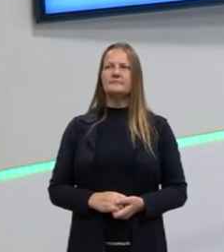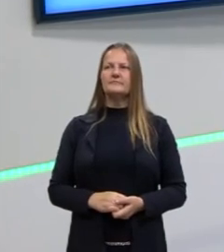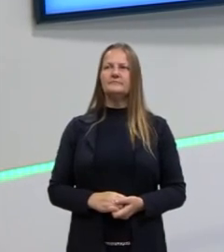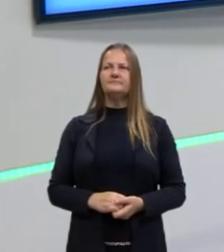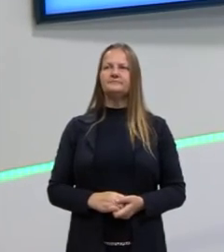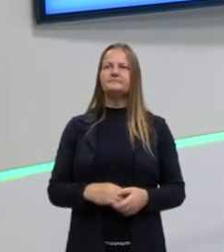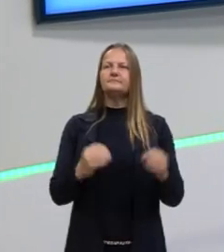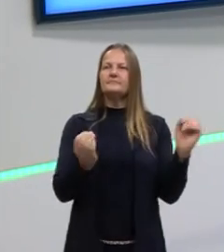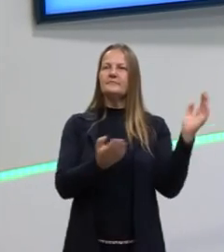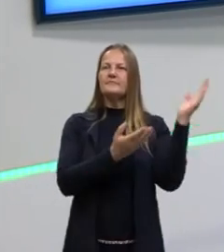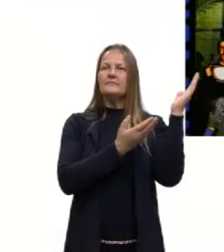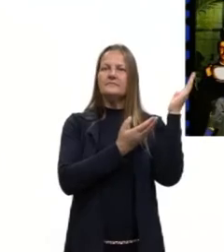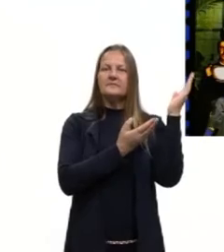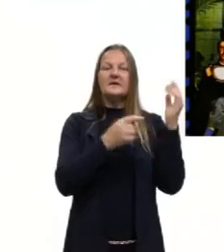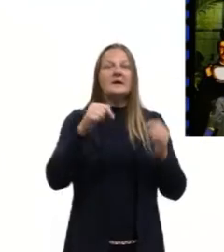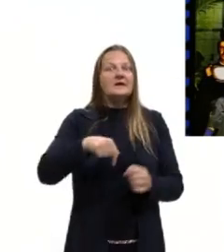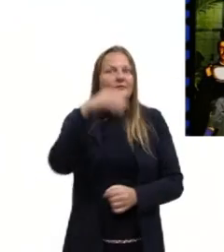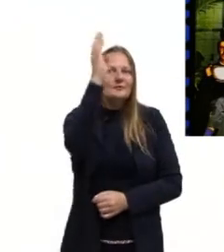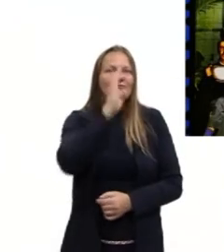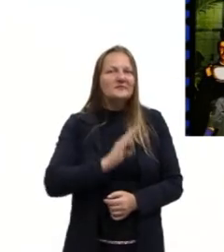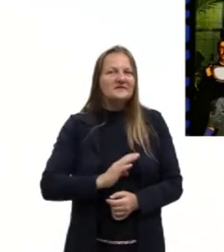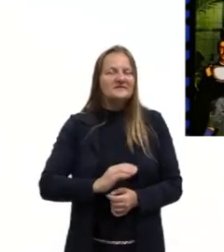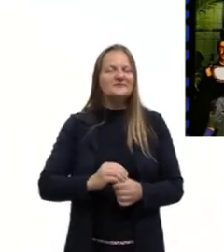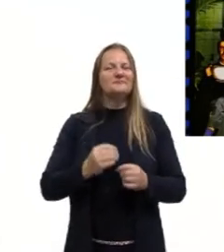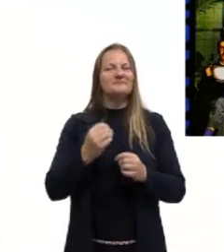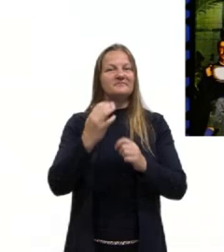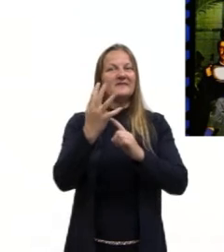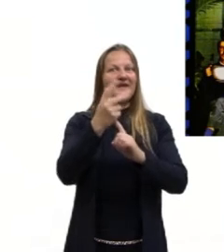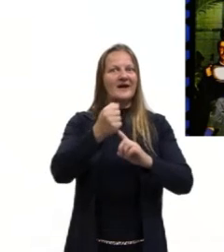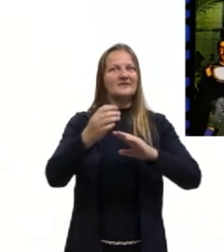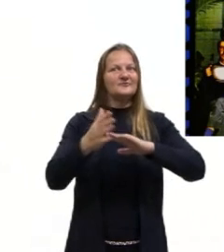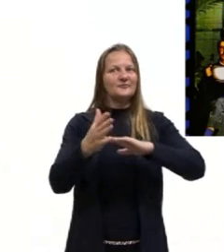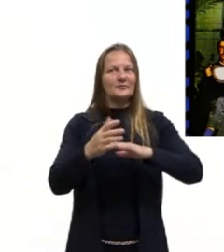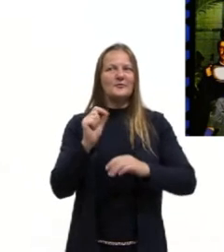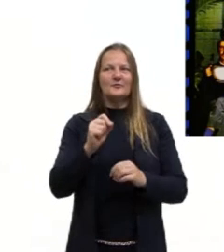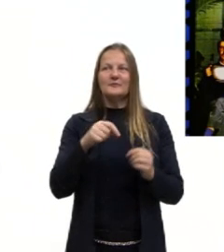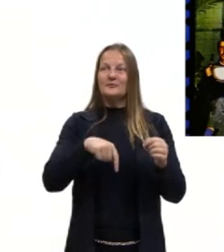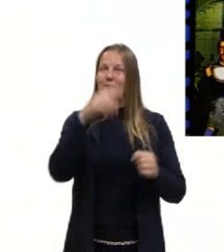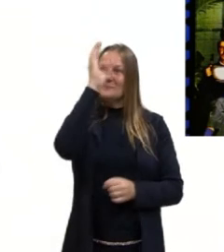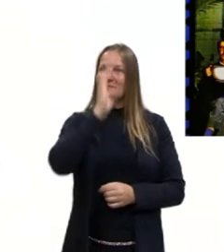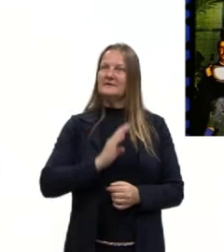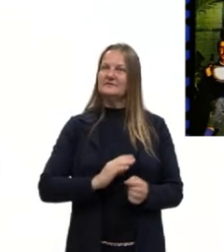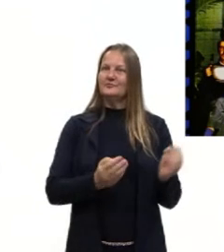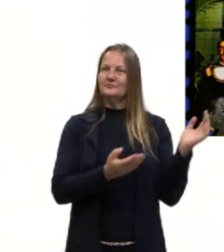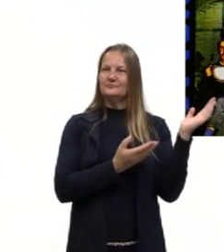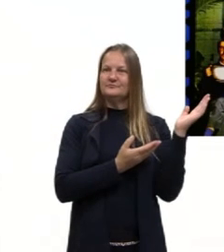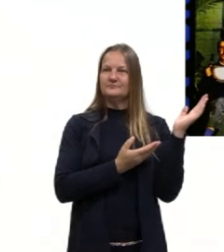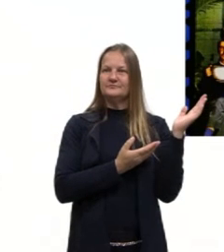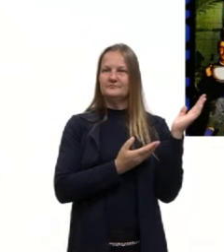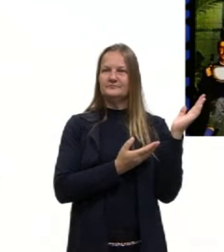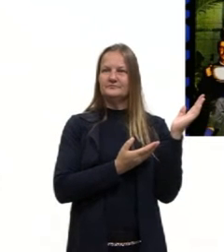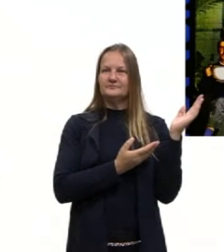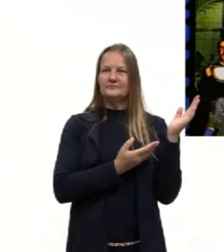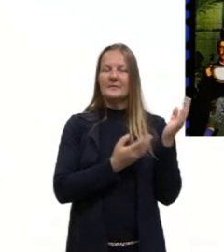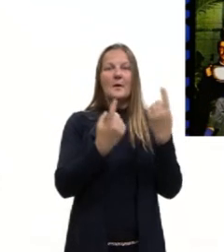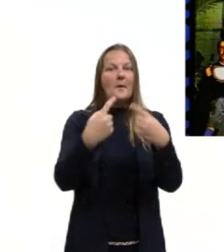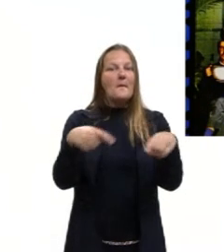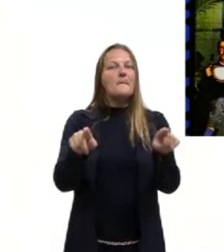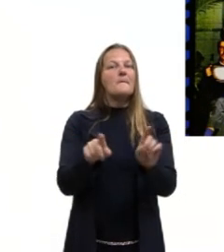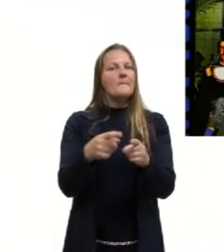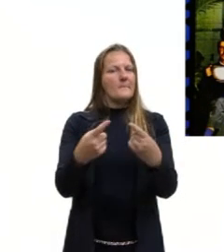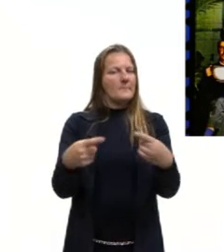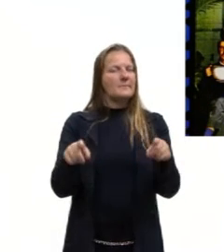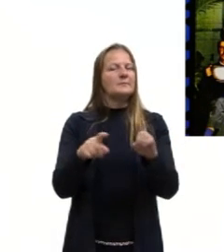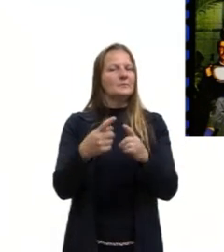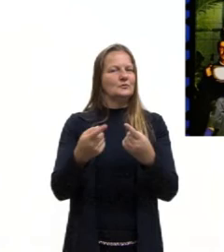E aqui no Brasil, então, a arte contemporânea, vamos lá, nós temos, vamos falar aqui da música, mas antes também